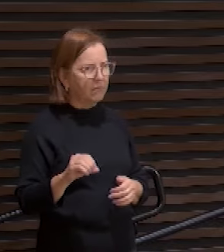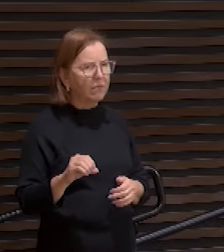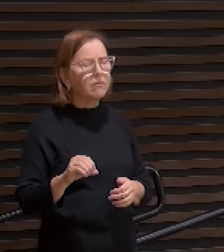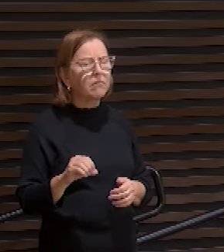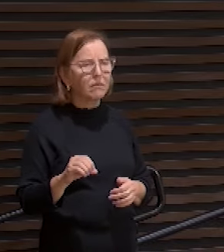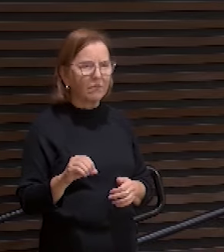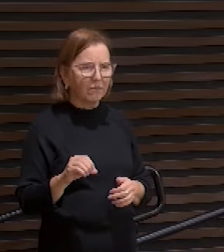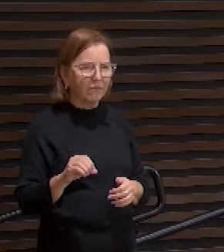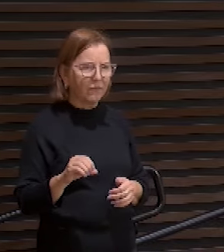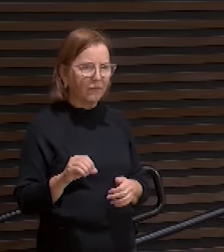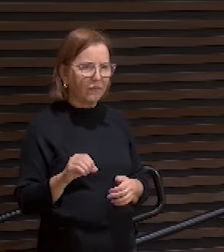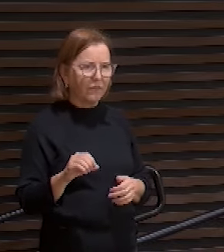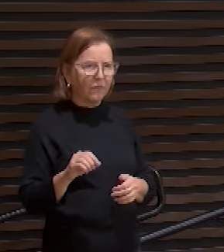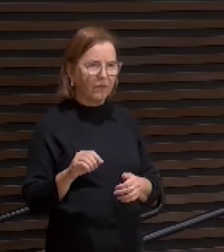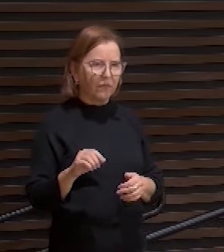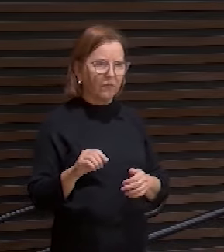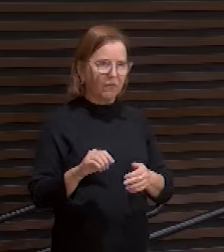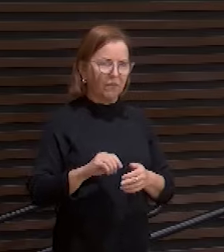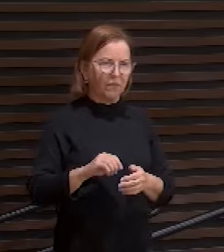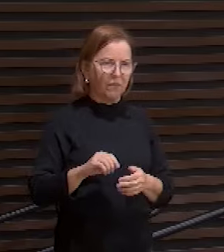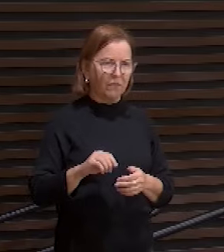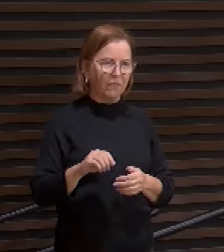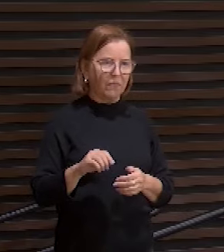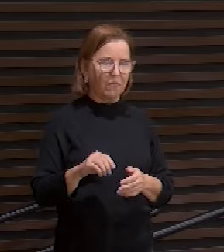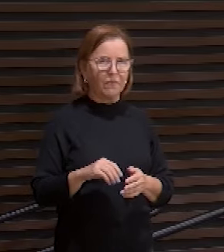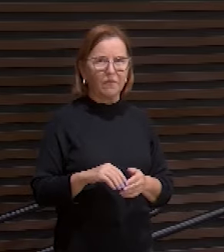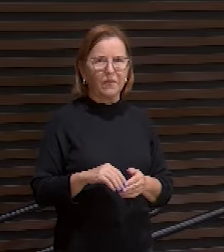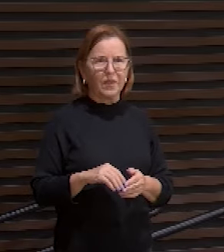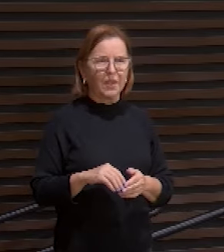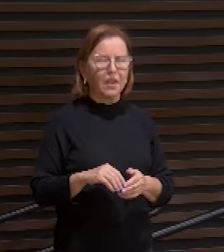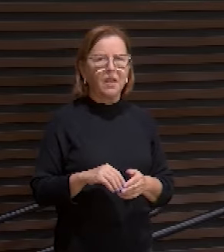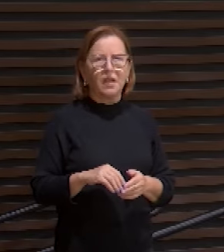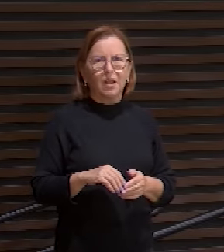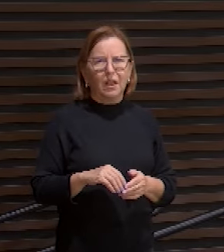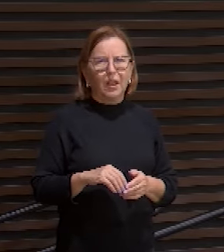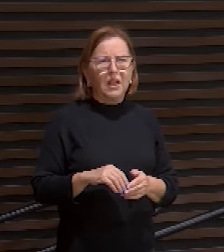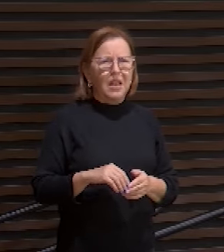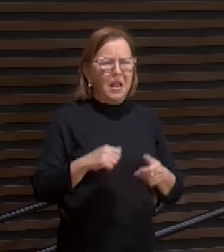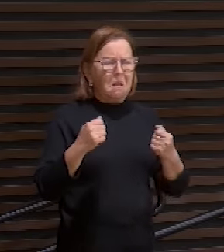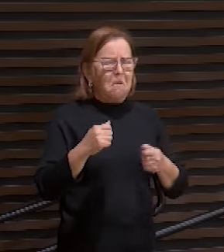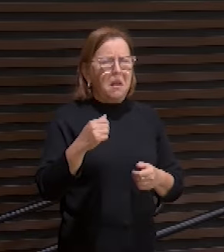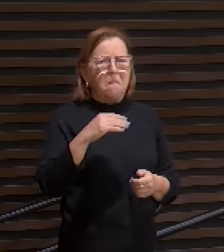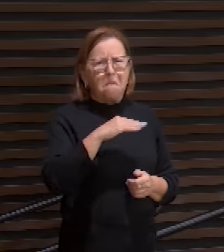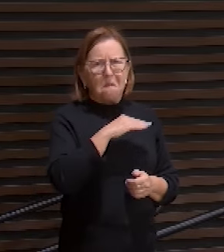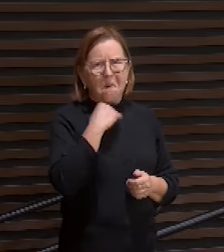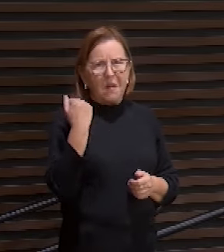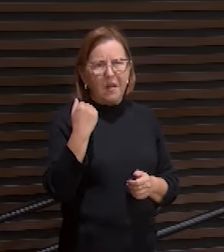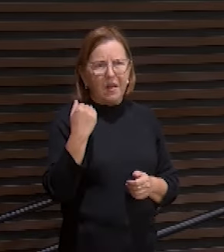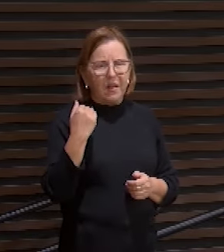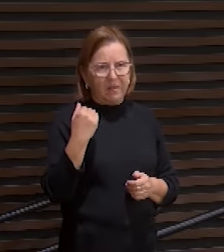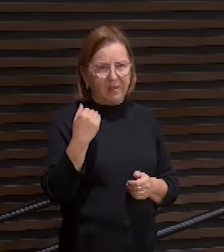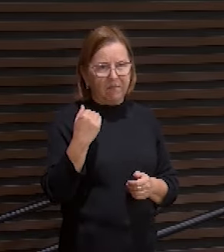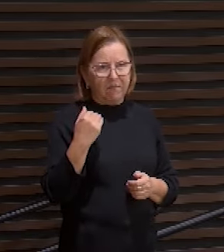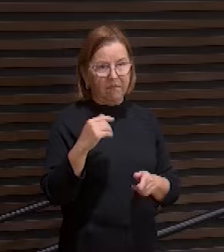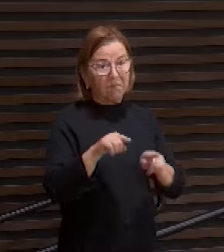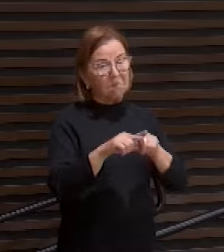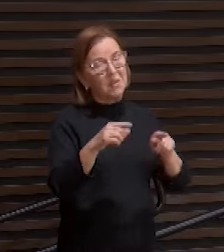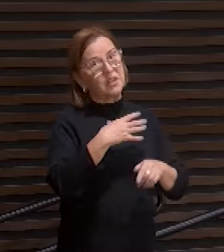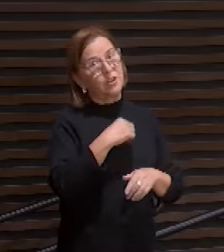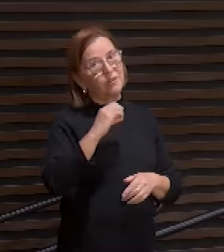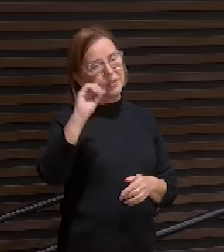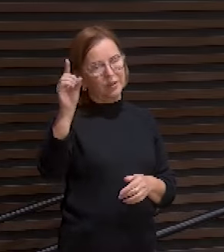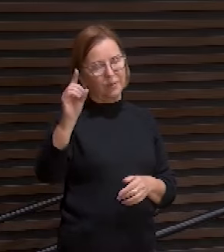é digno de morte o que vocês acham sim tem que morrer está dizendo que é filho de deus a